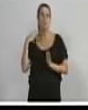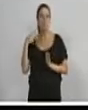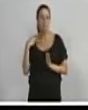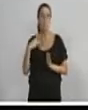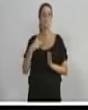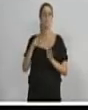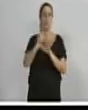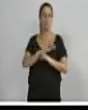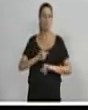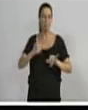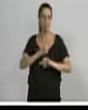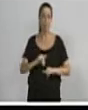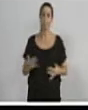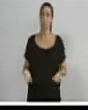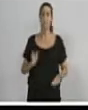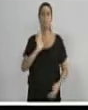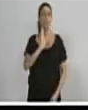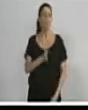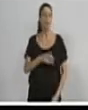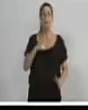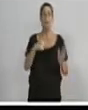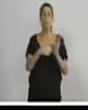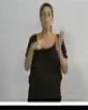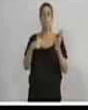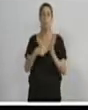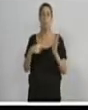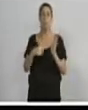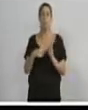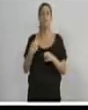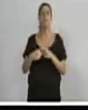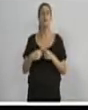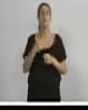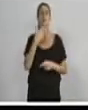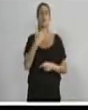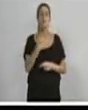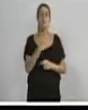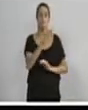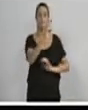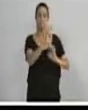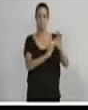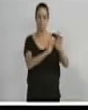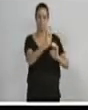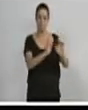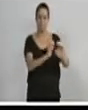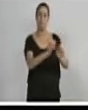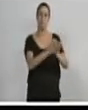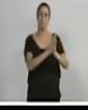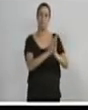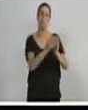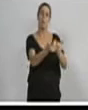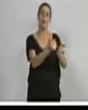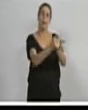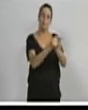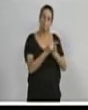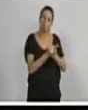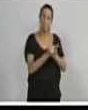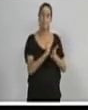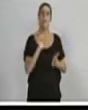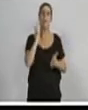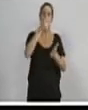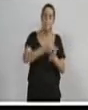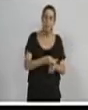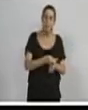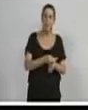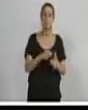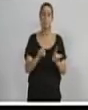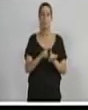Dilma sobre denúncia de propaganda de pagamento de propina à campanha presidencial em 2014 pela UTC Engenharia